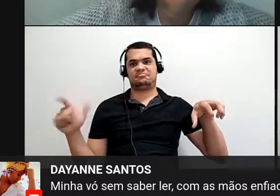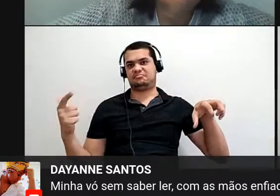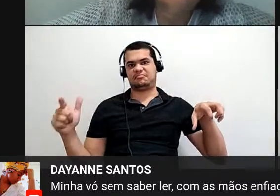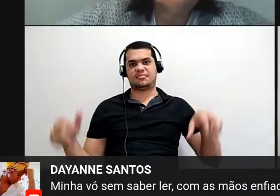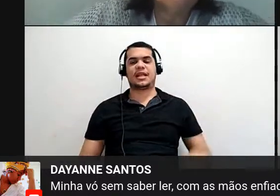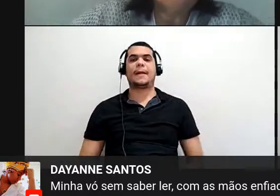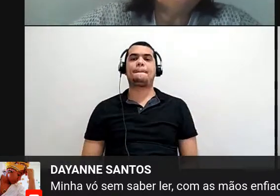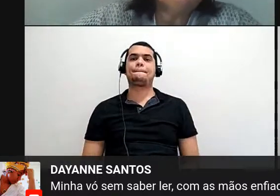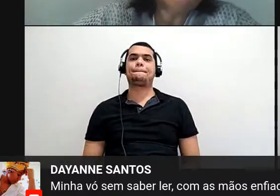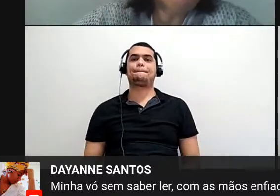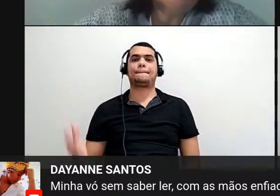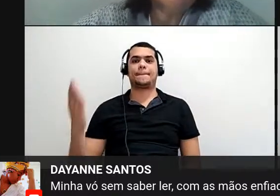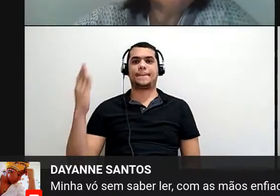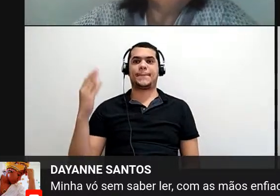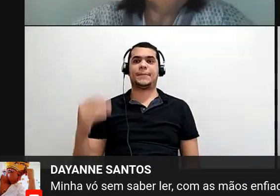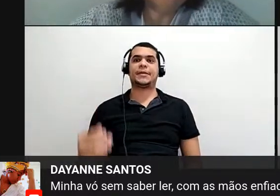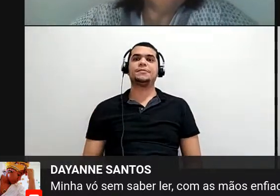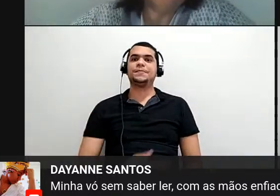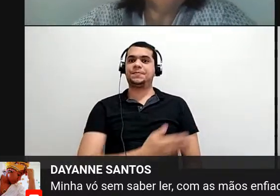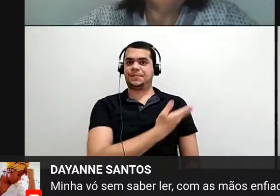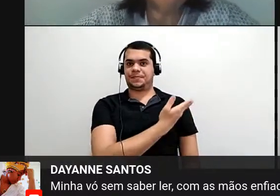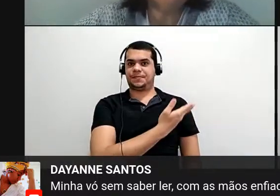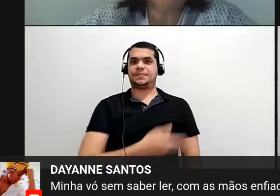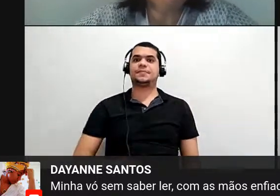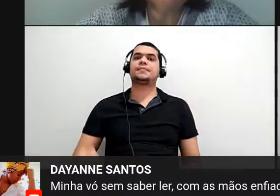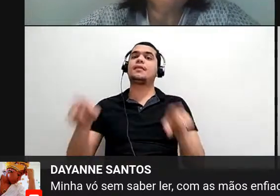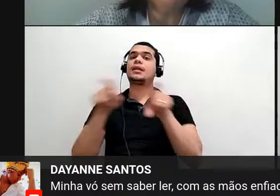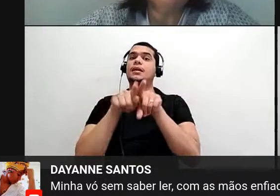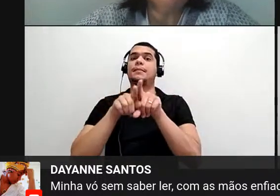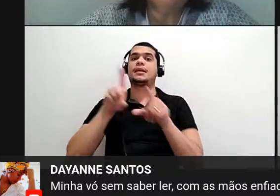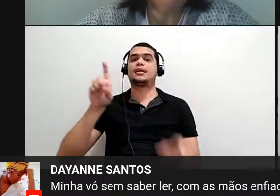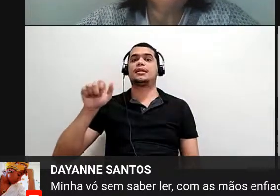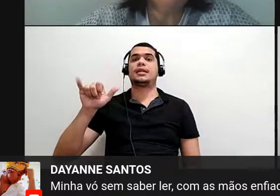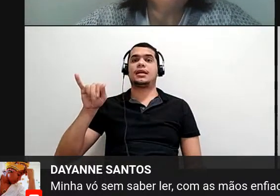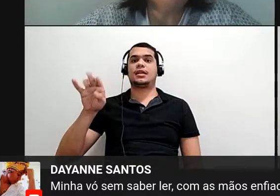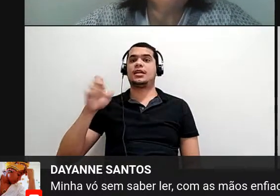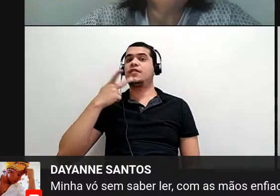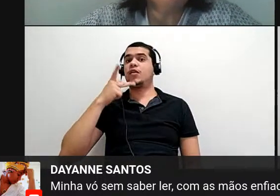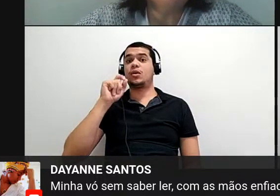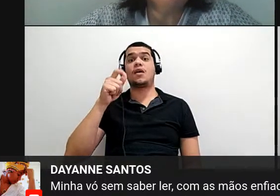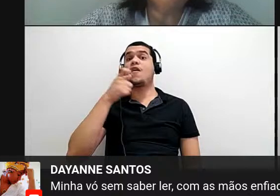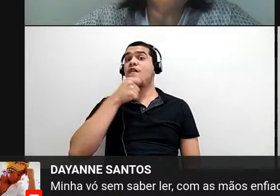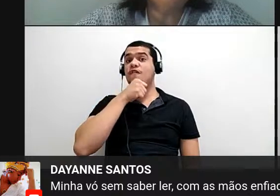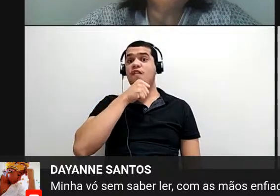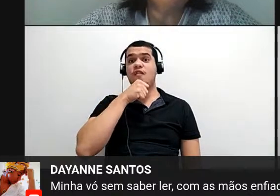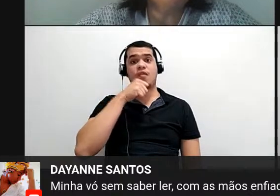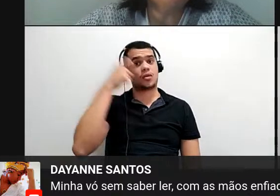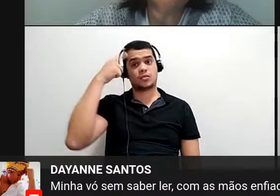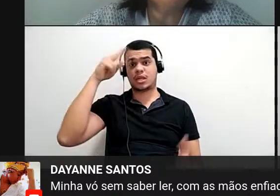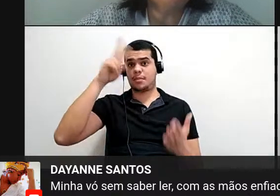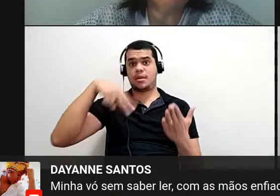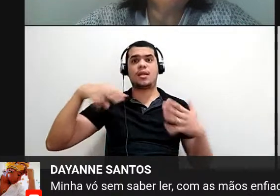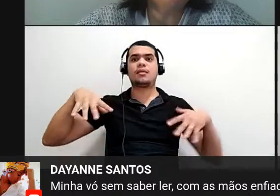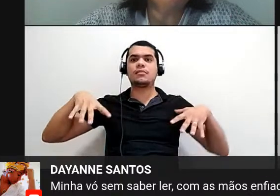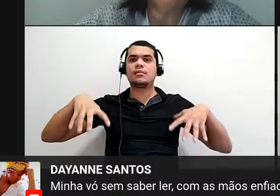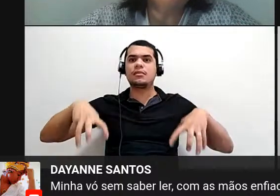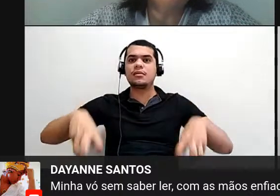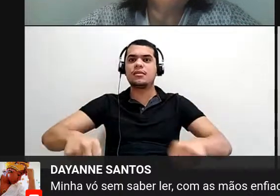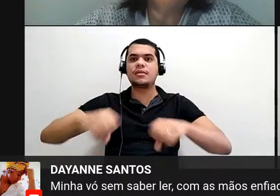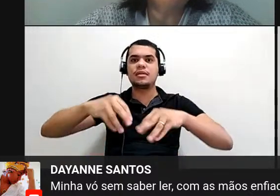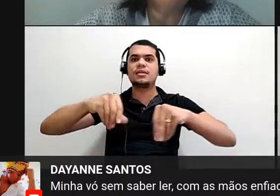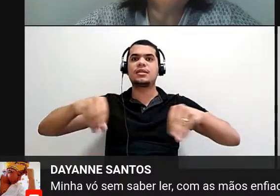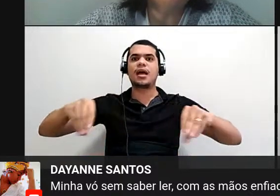Então, a Daiane também observa que a minha avó, sem saber ler, com as mãos enfiada na Terra pressionava a